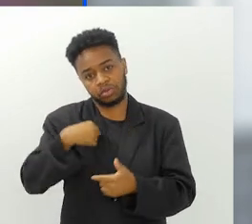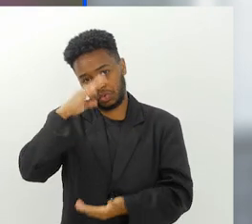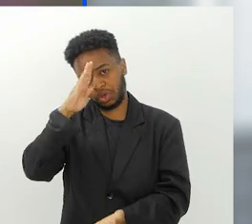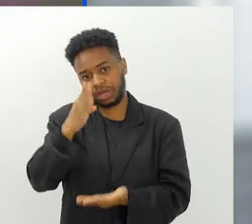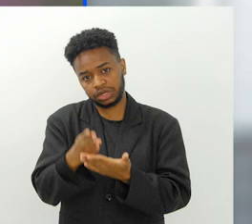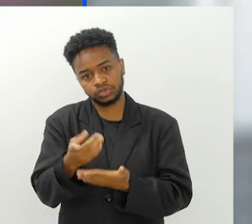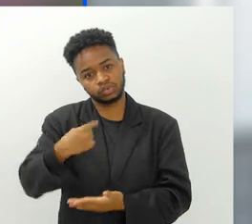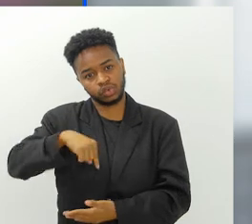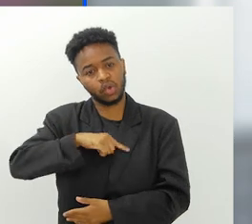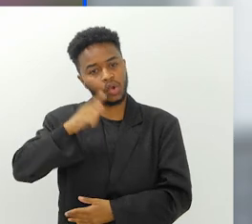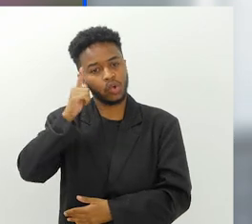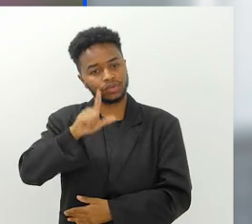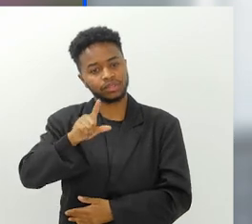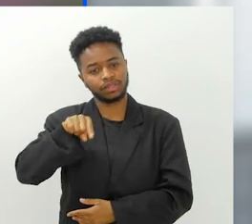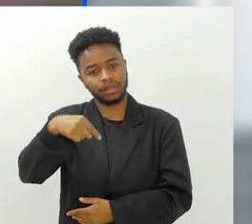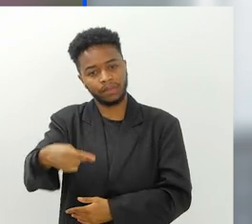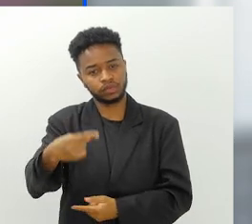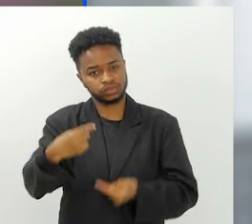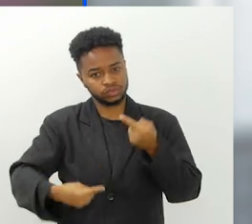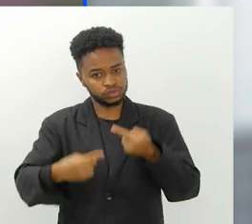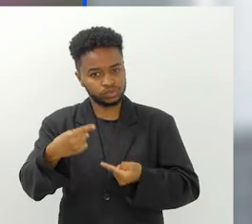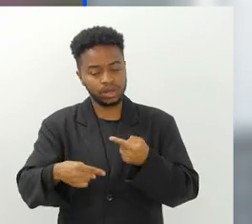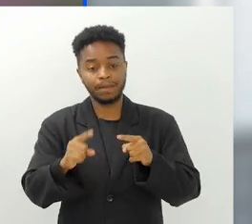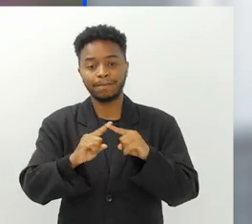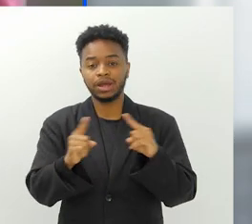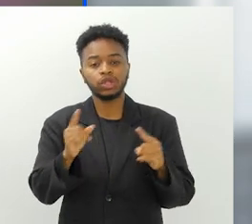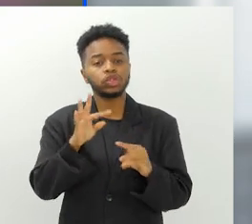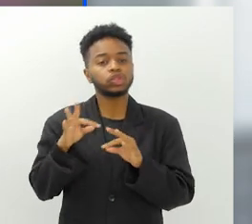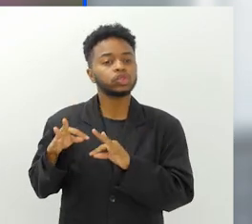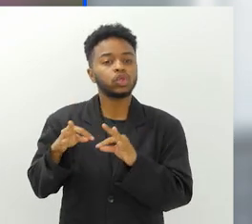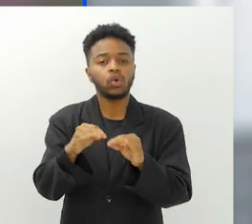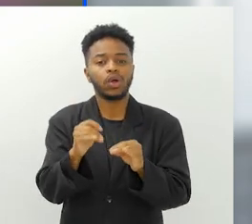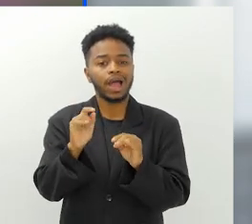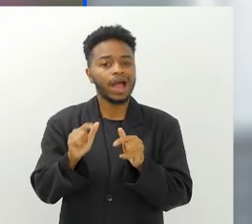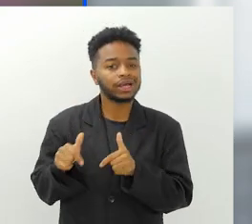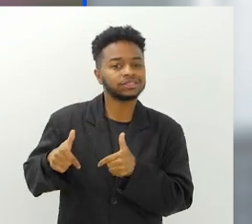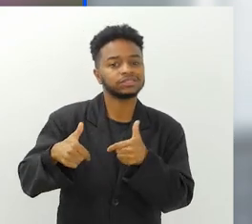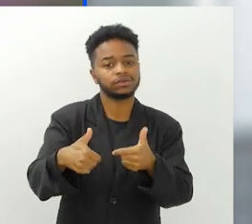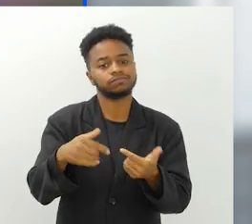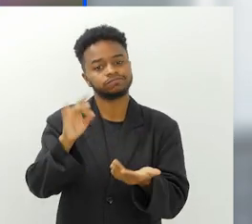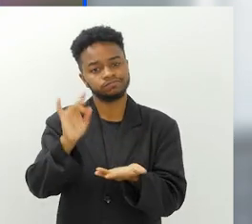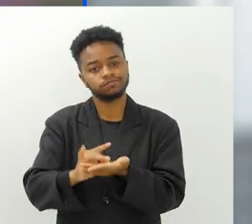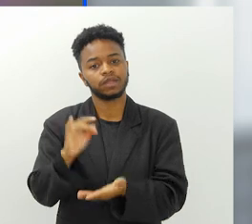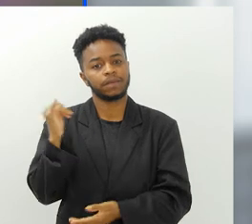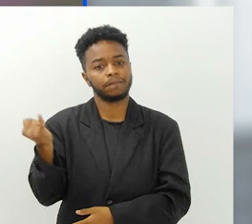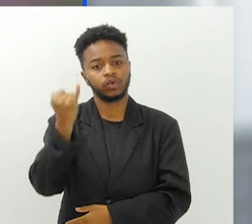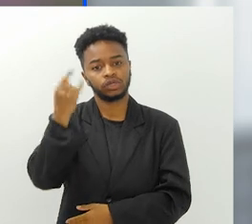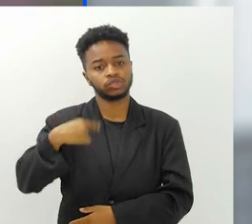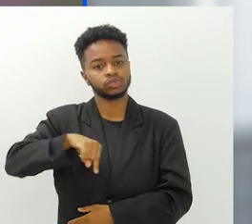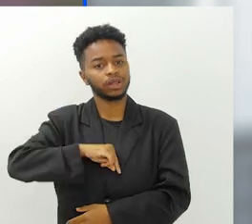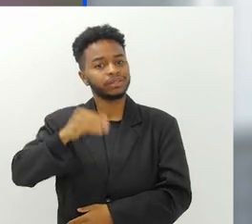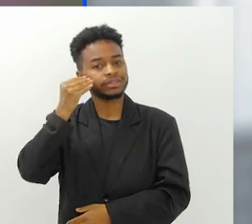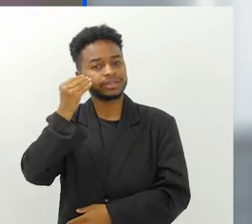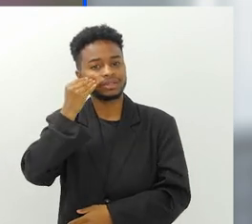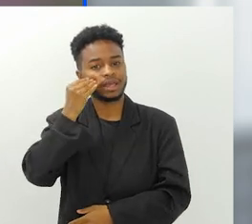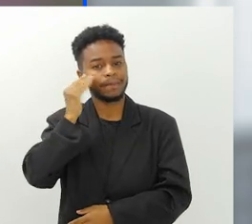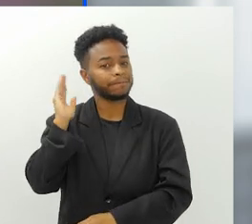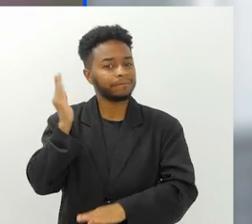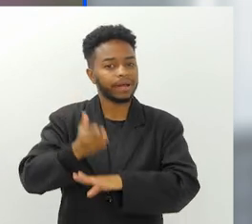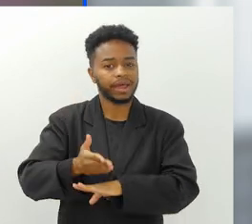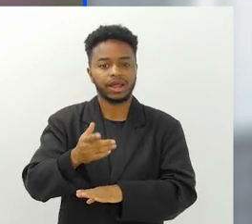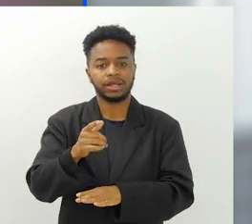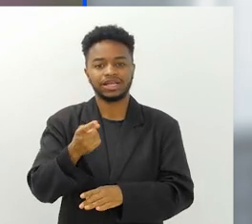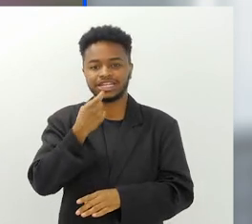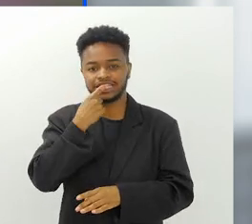Eu acho que nós vamos chegar nesse ponto mais à frente, mas todas as ações são muito importantes para combatermos